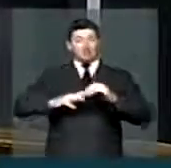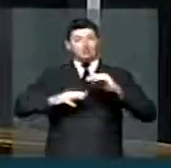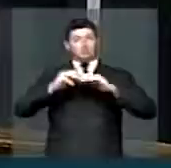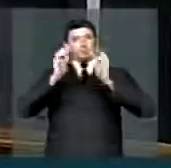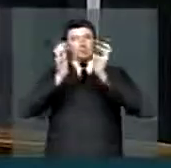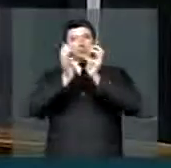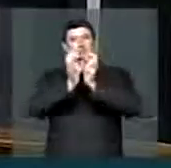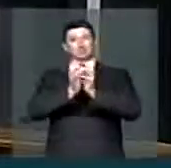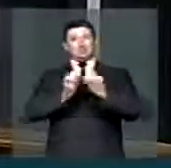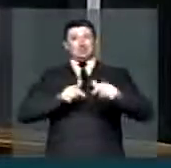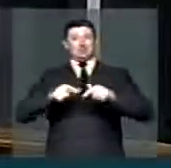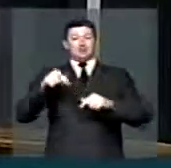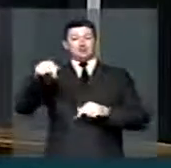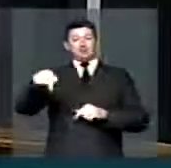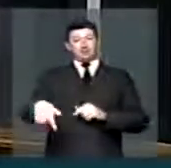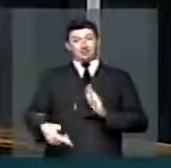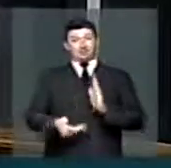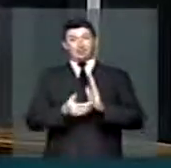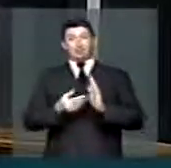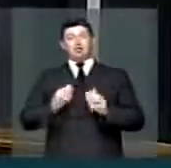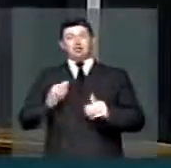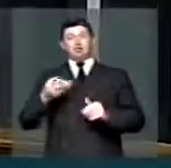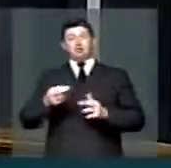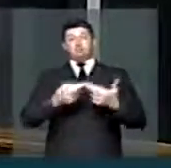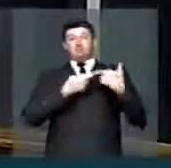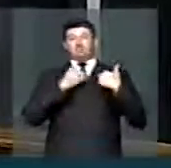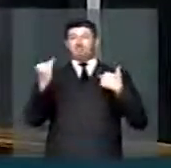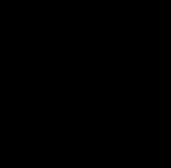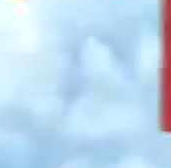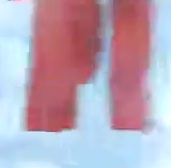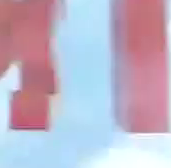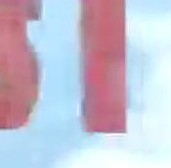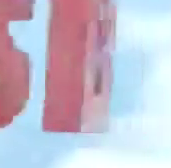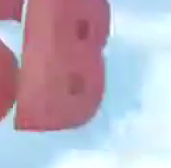coletiva onde esta casa teve um papel fundamental.